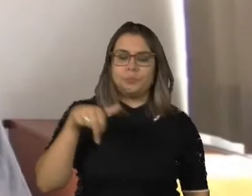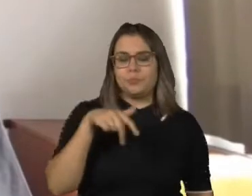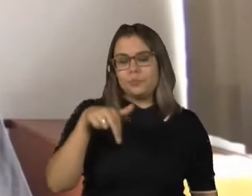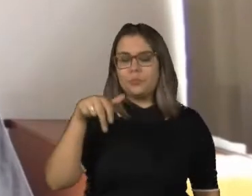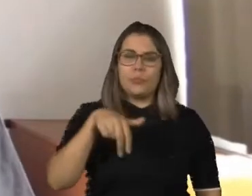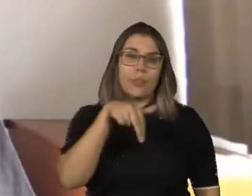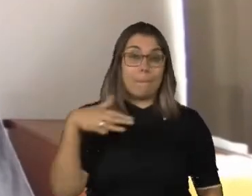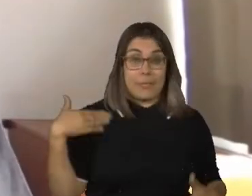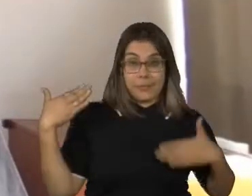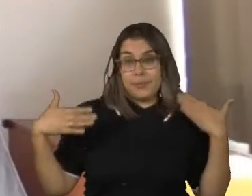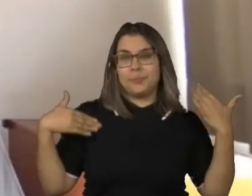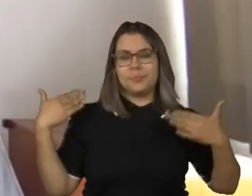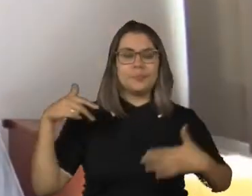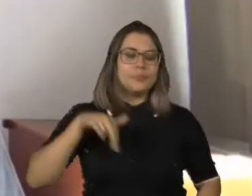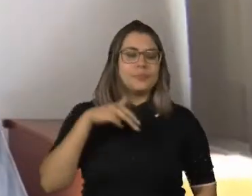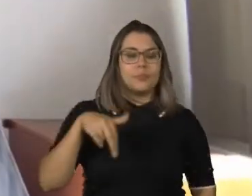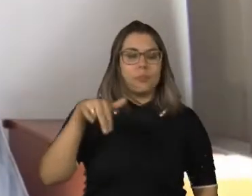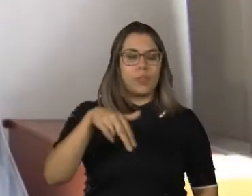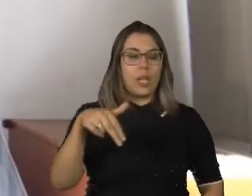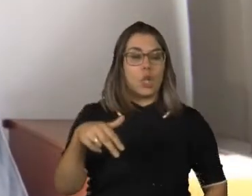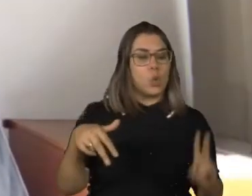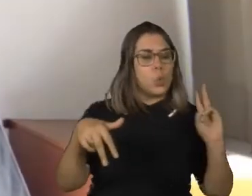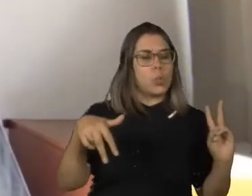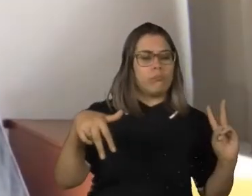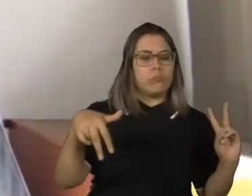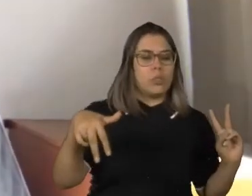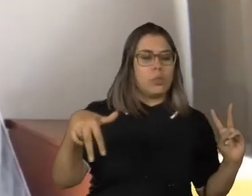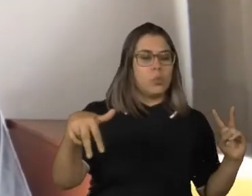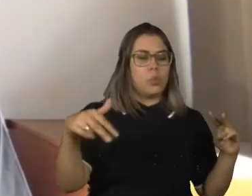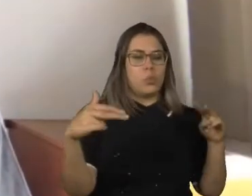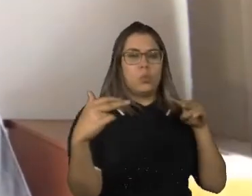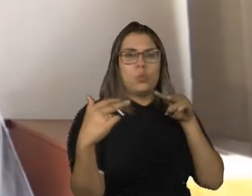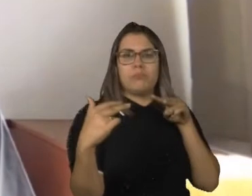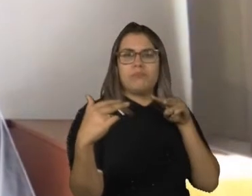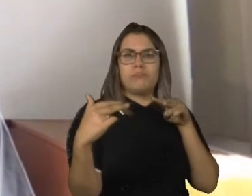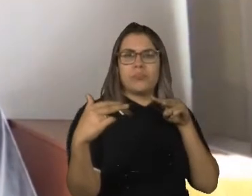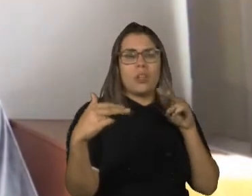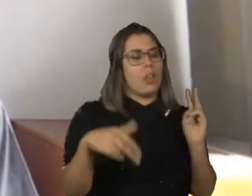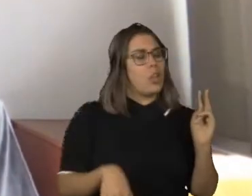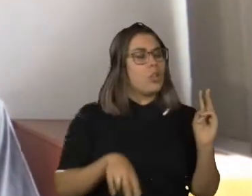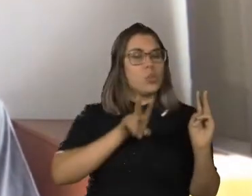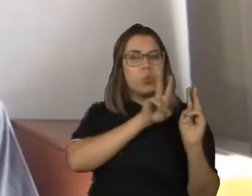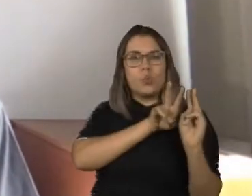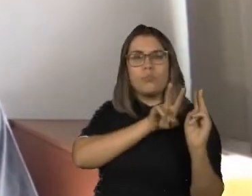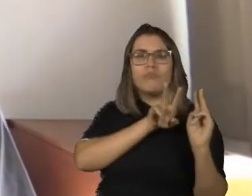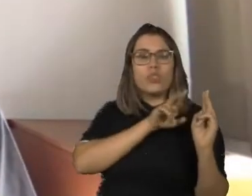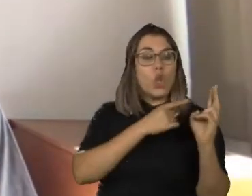férias, quando um casal me olhou e um comentou com o outro, coitadinho dele.